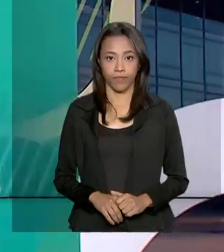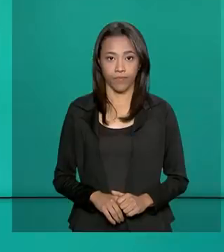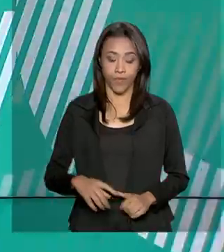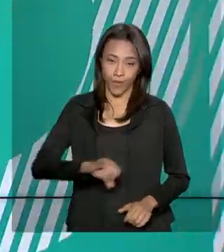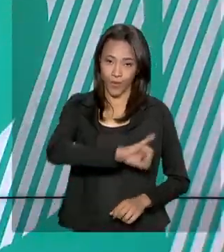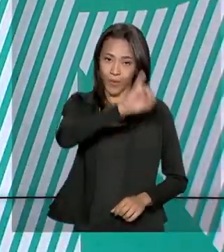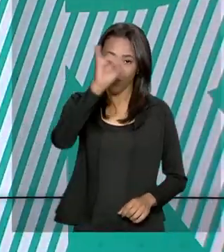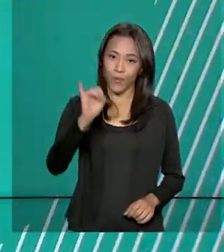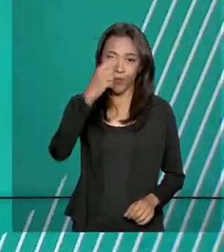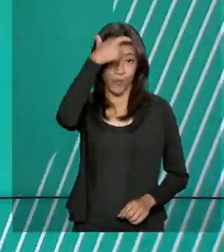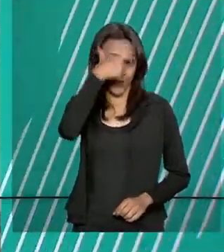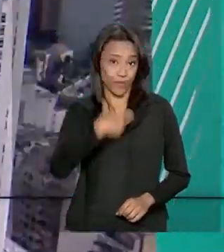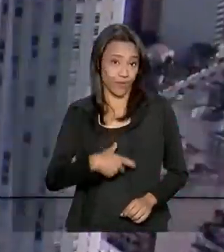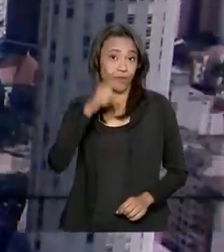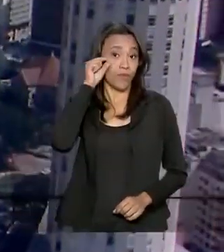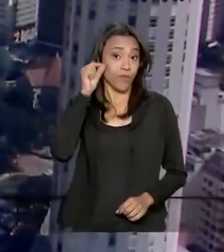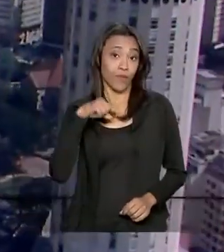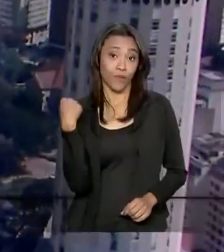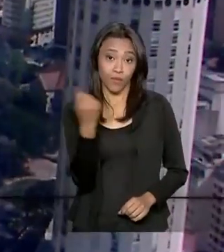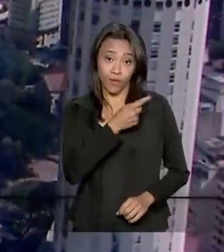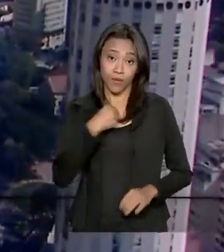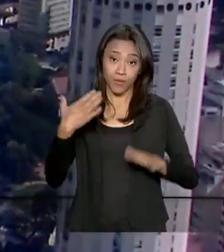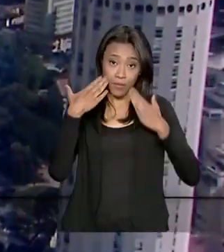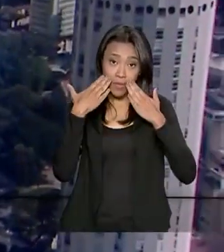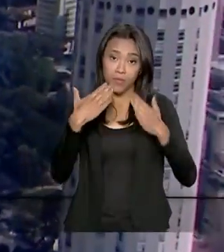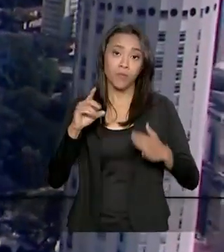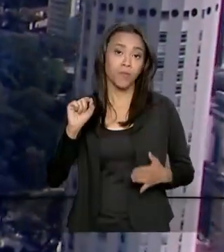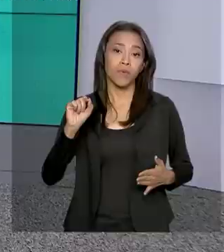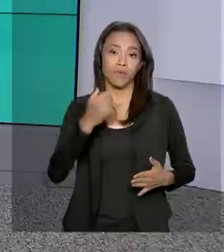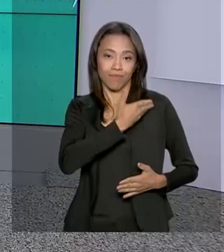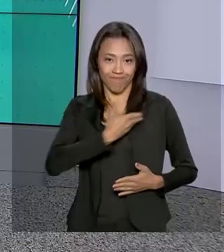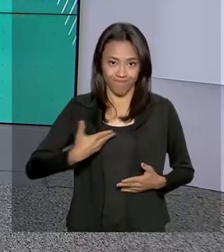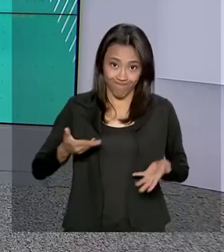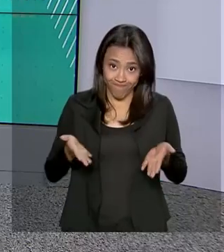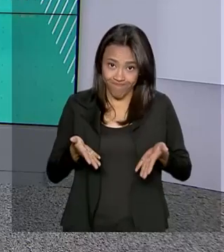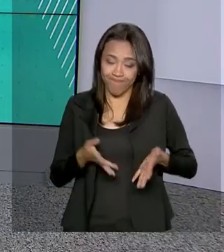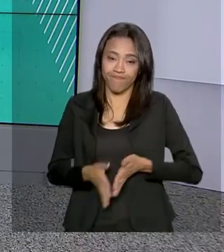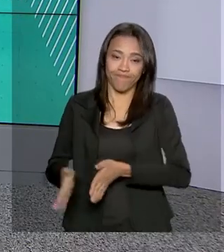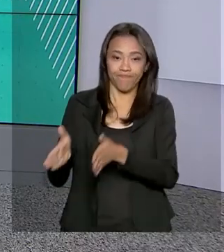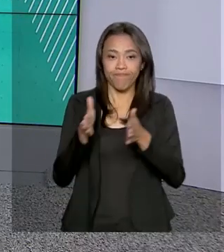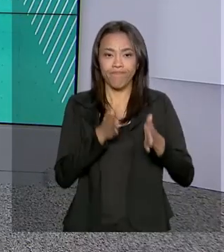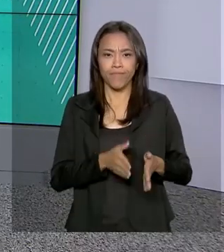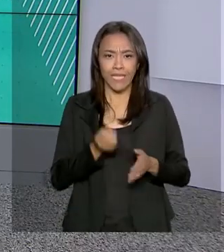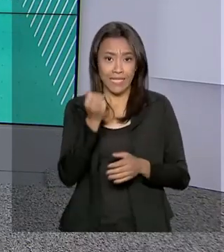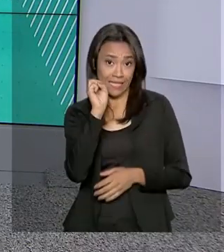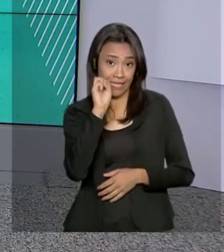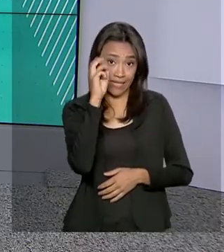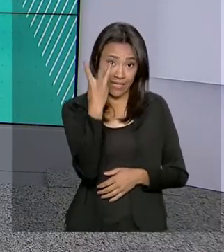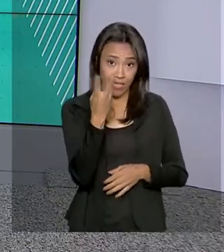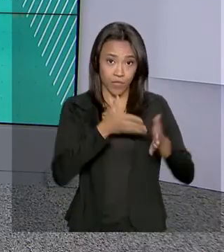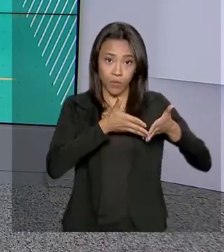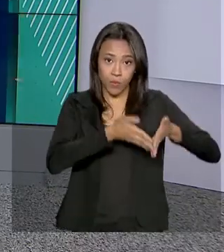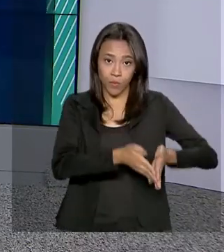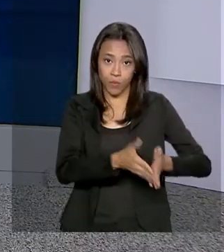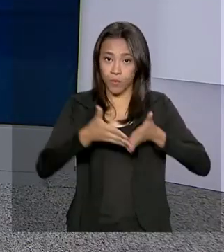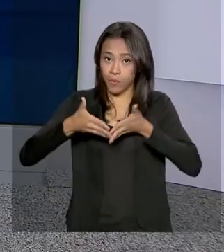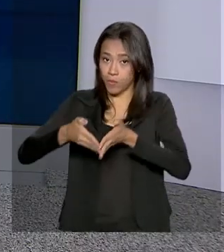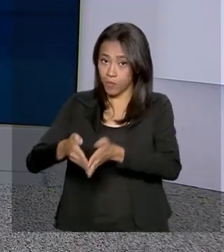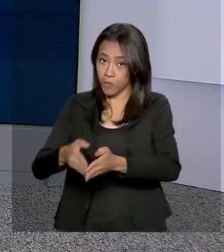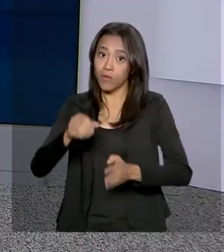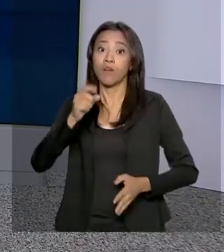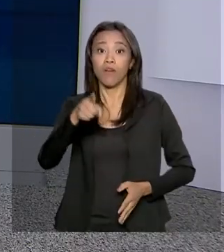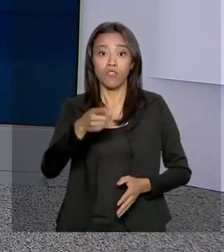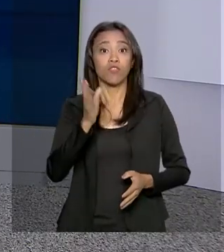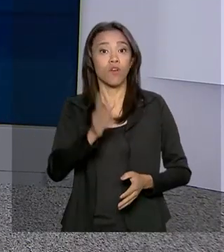Olá, sou o Roberto Camargo e estamos no ar com o Governo Agora. Três terminais portuários foram leiloados nesta